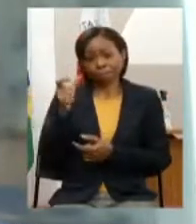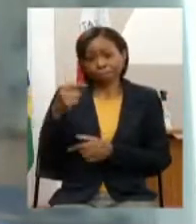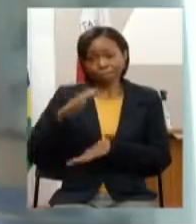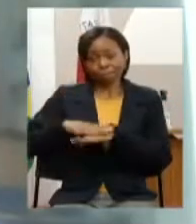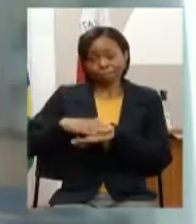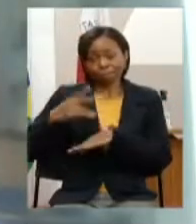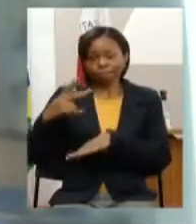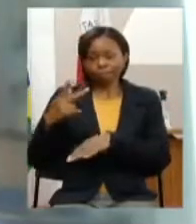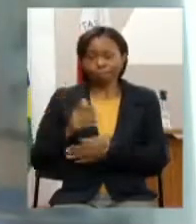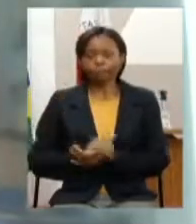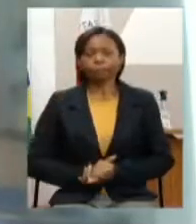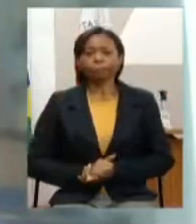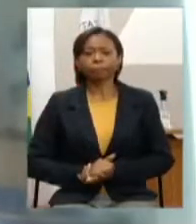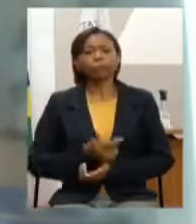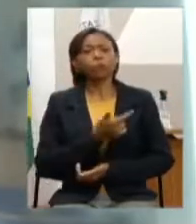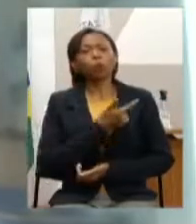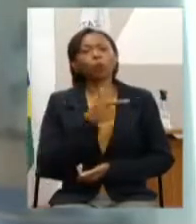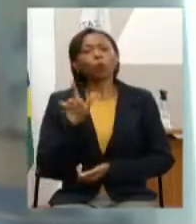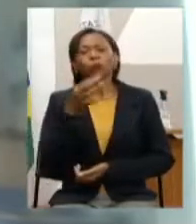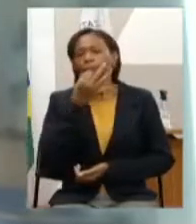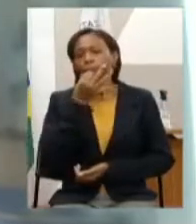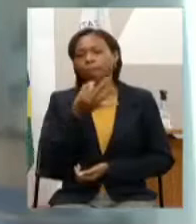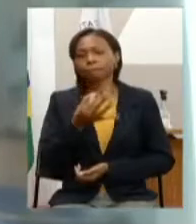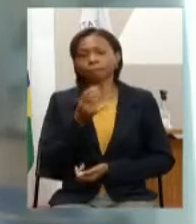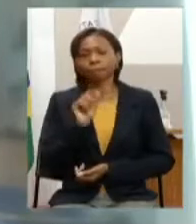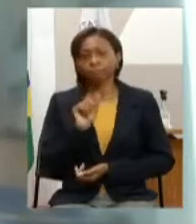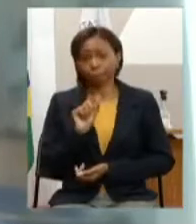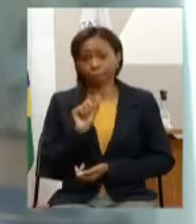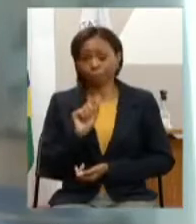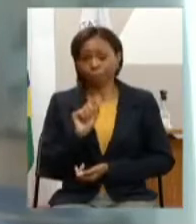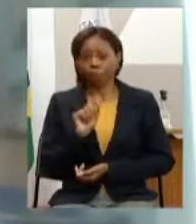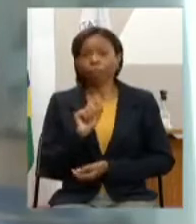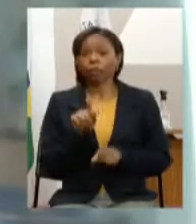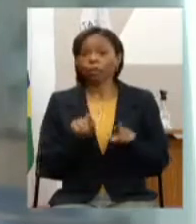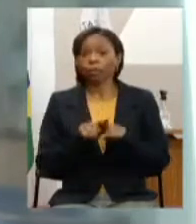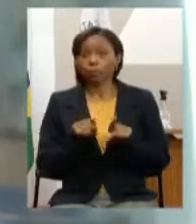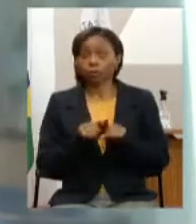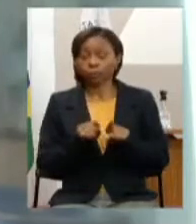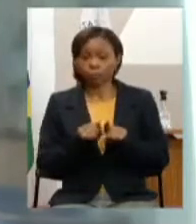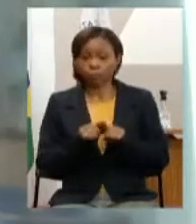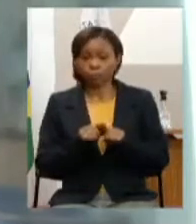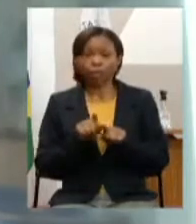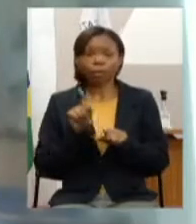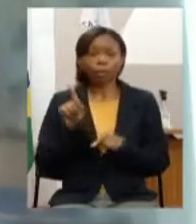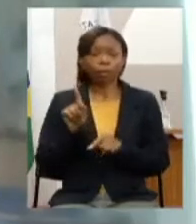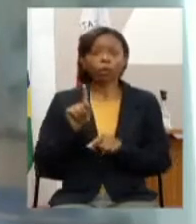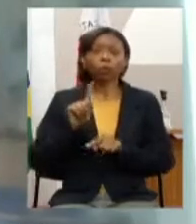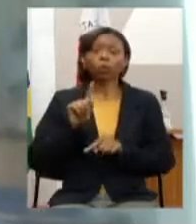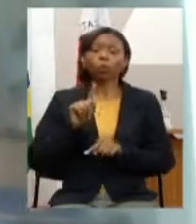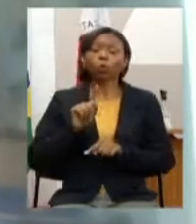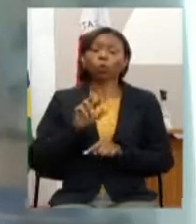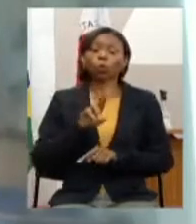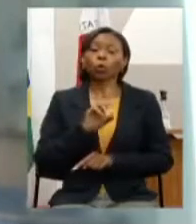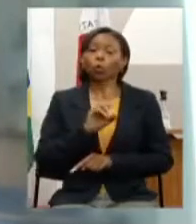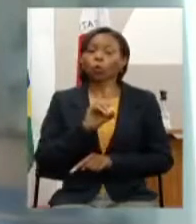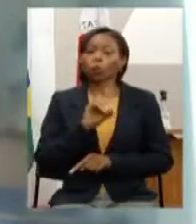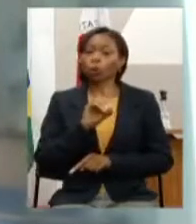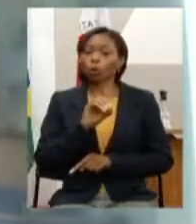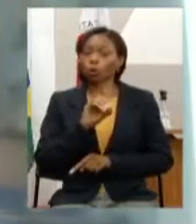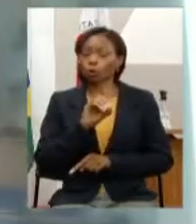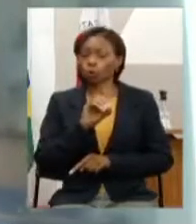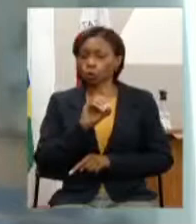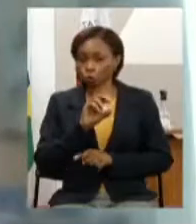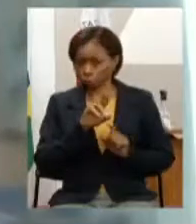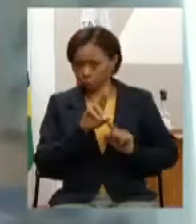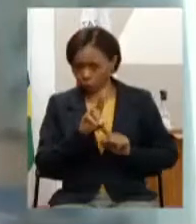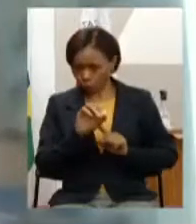uma outra sugestão dentro da implantação do rodoanel que está se pensando e se está projetando